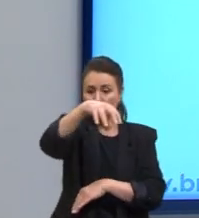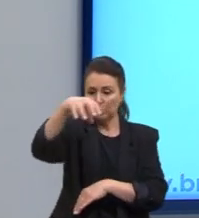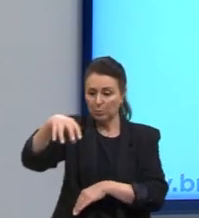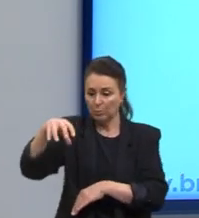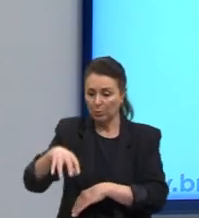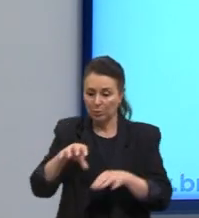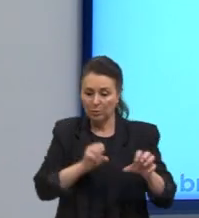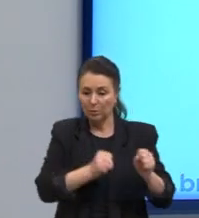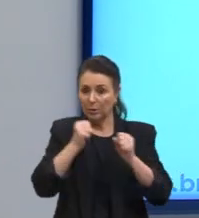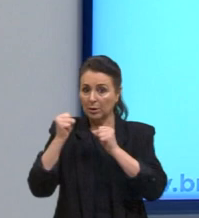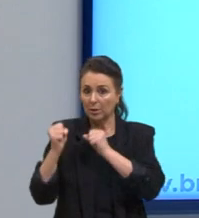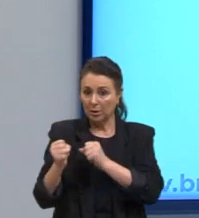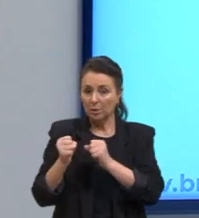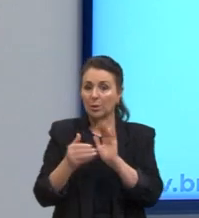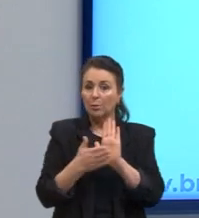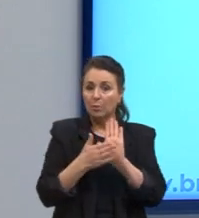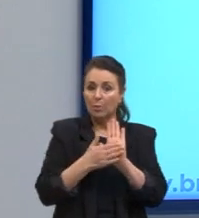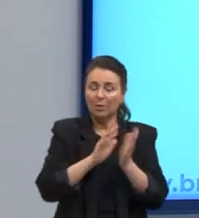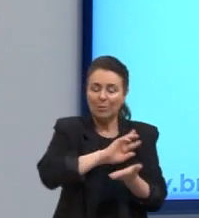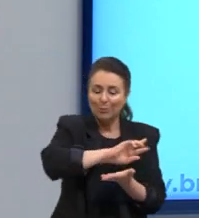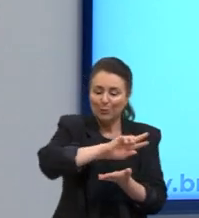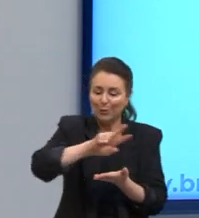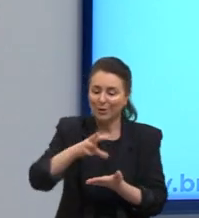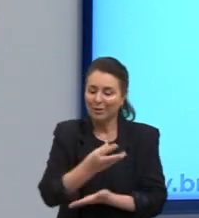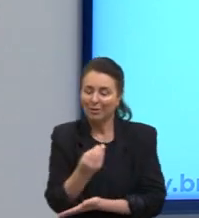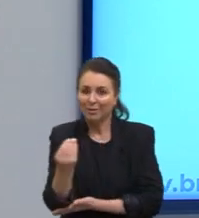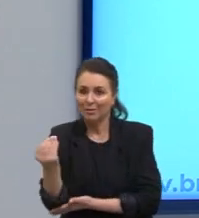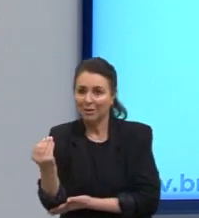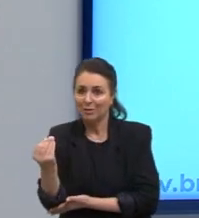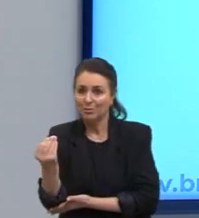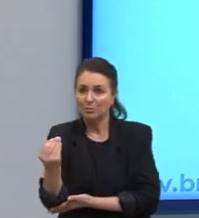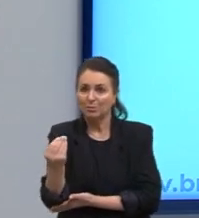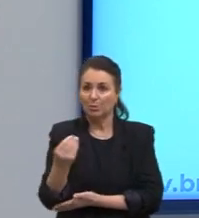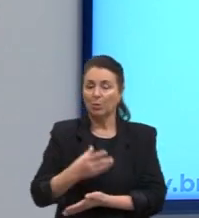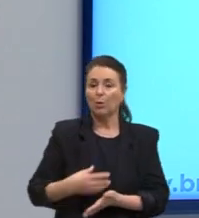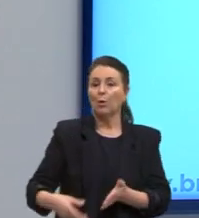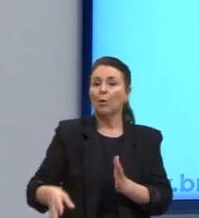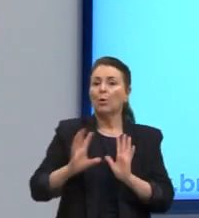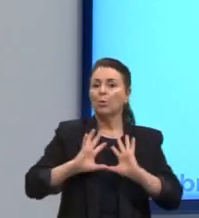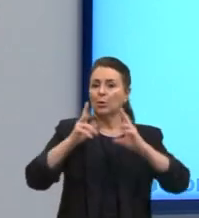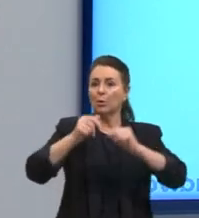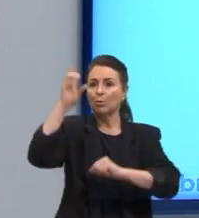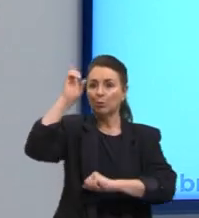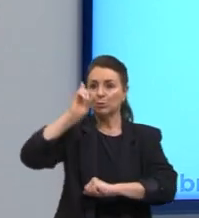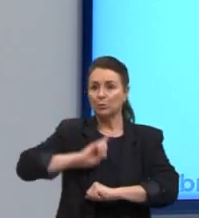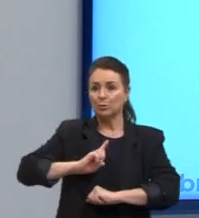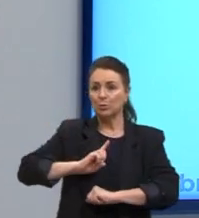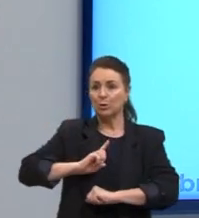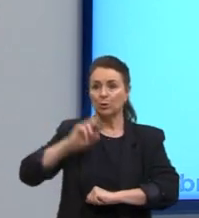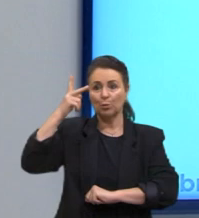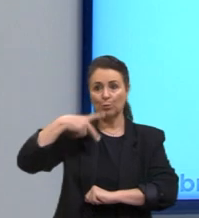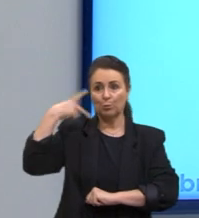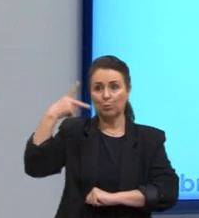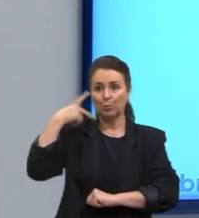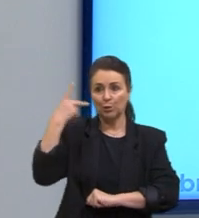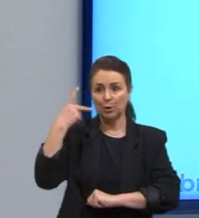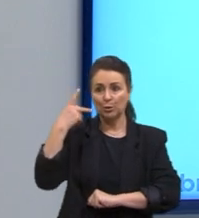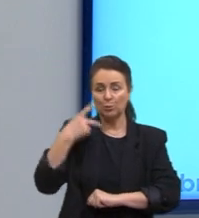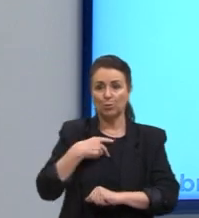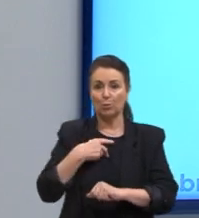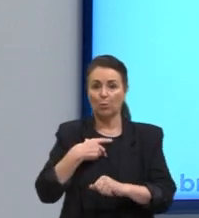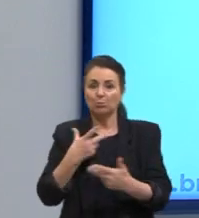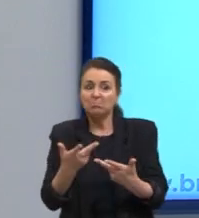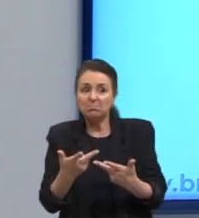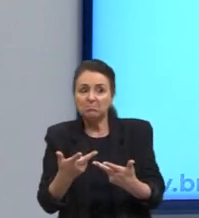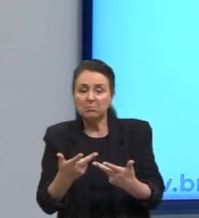propõem essa pluralidade. O total direito político, de acordo com as etnias, também não, porque o total